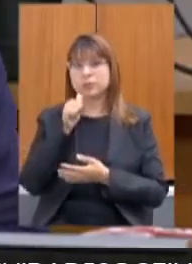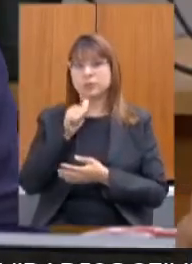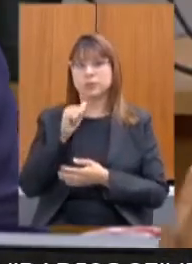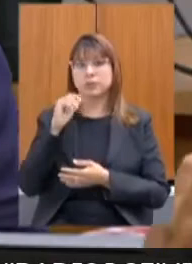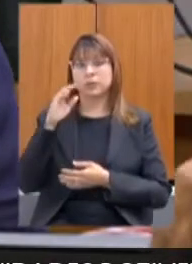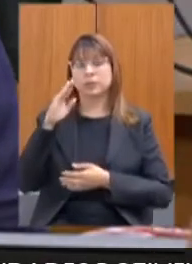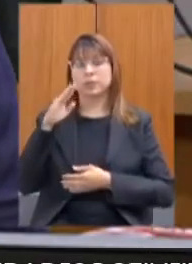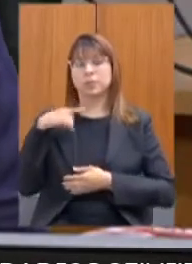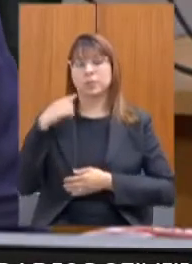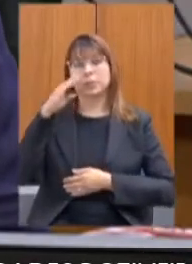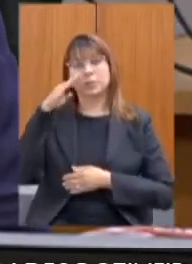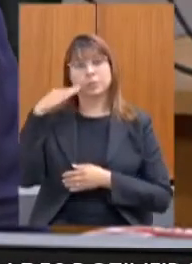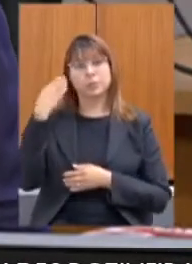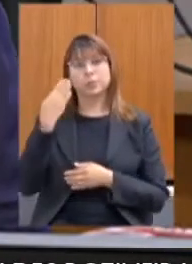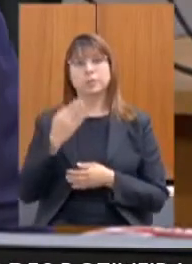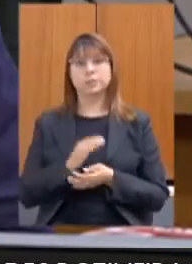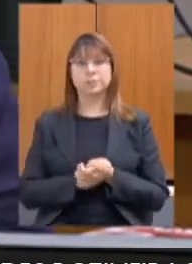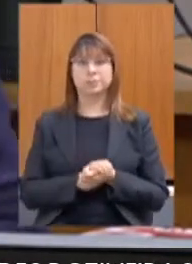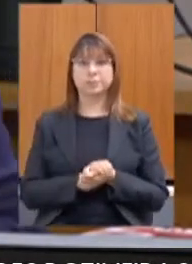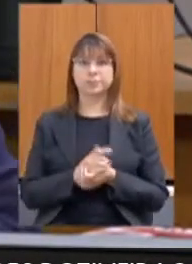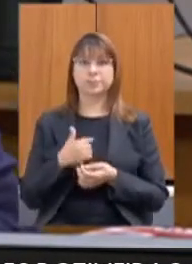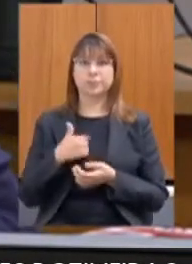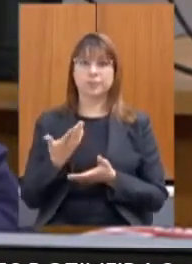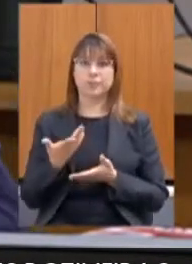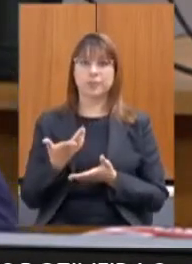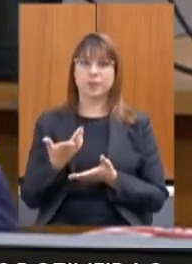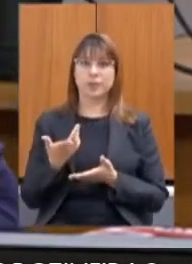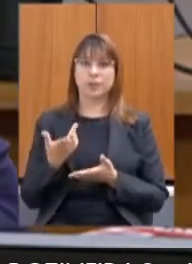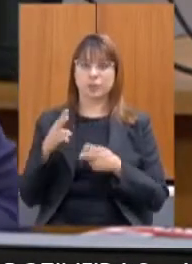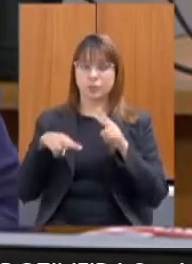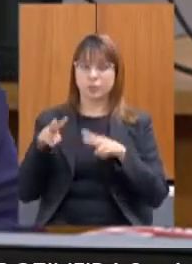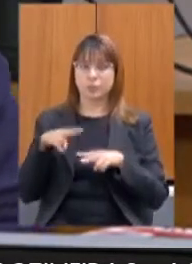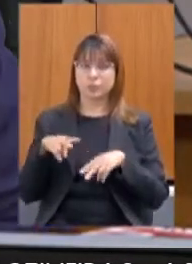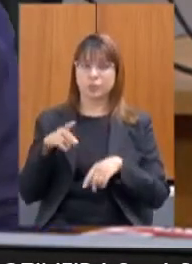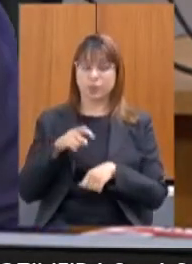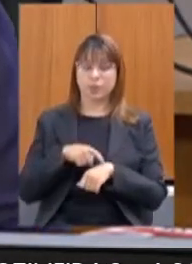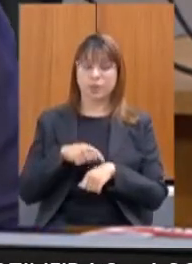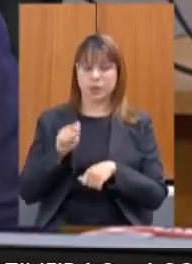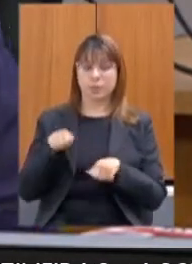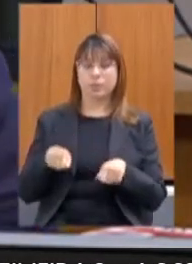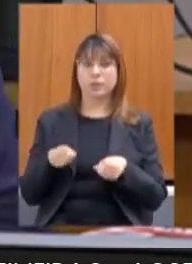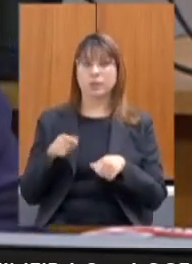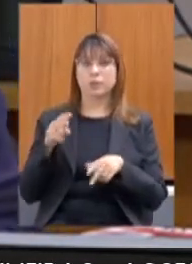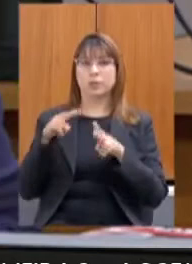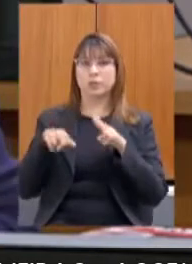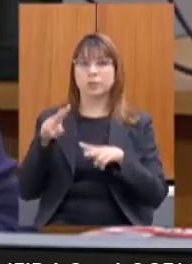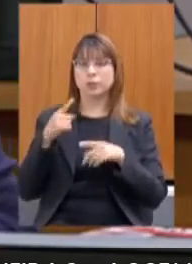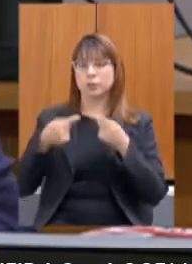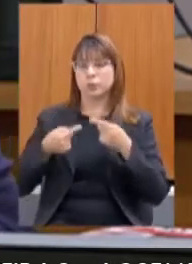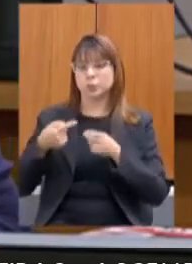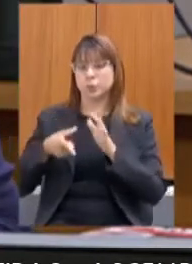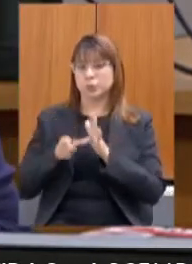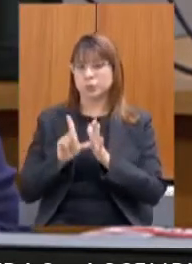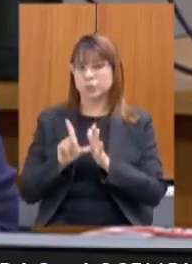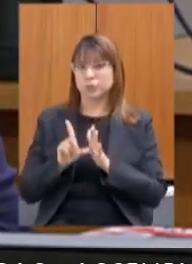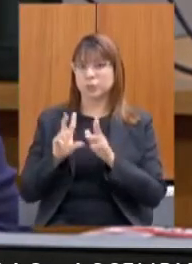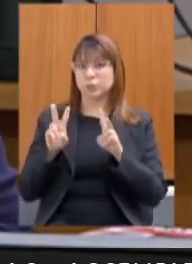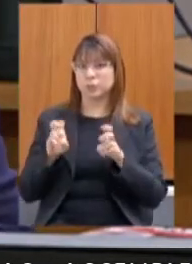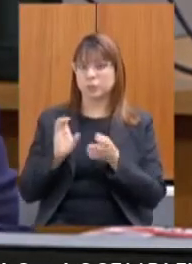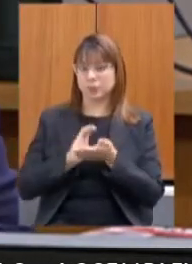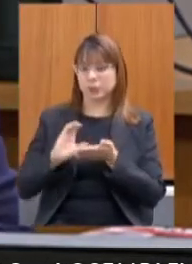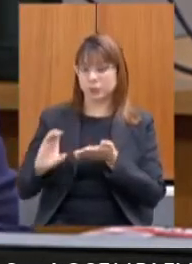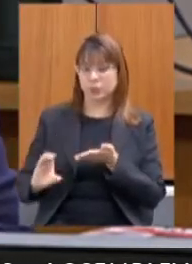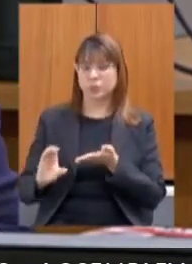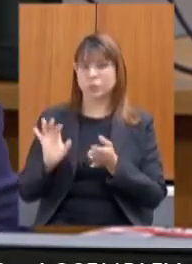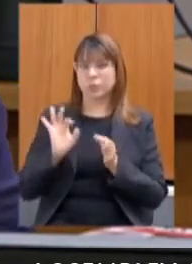sim presidenta é porque eu verifiquei tive condição o tempo de verificar a discussão que a gente estava fazendo sobre os recursos